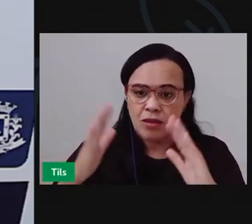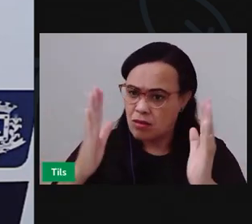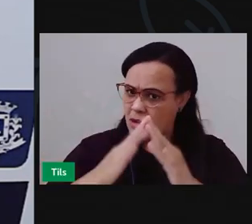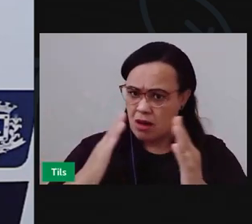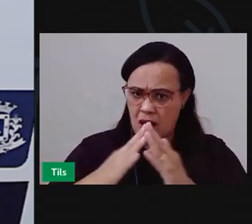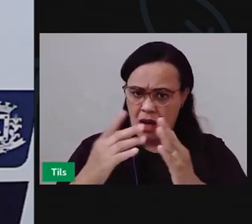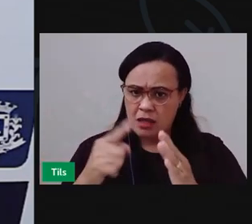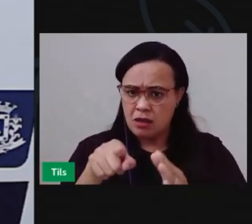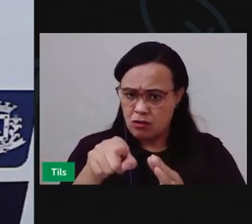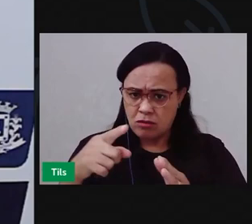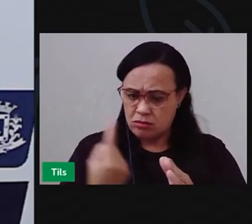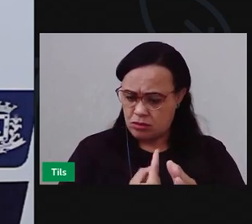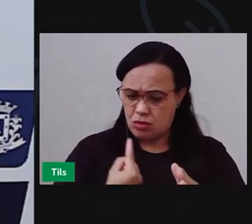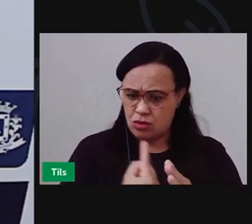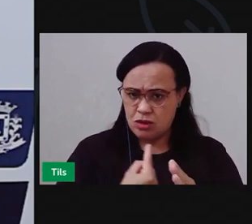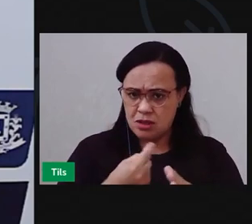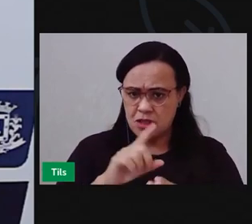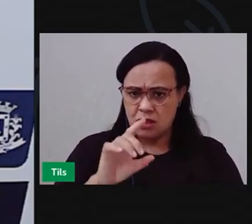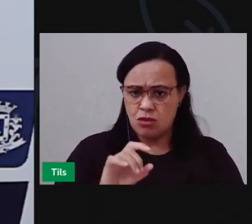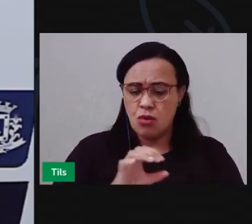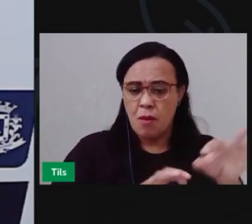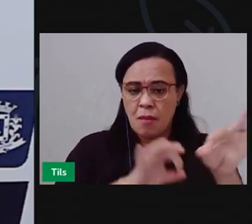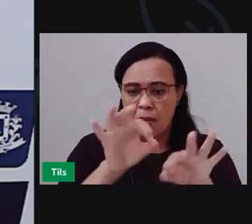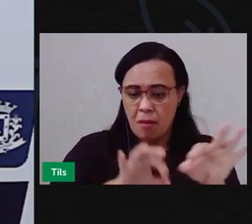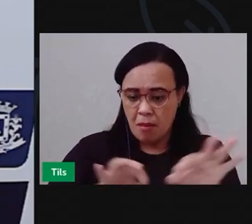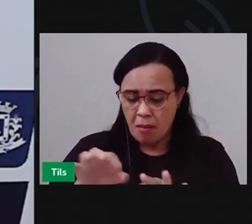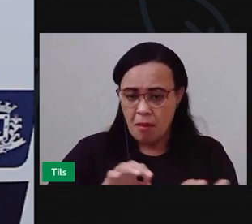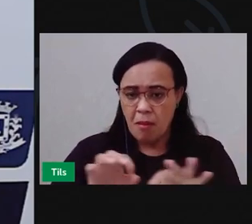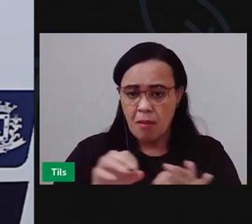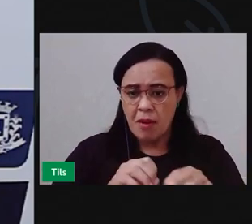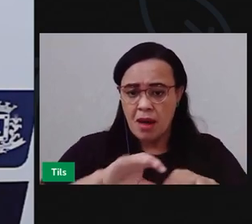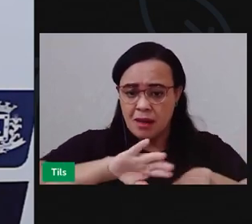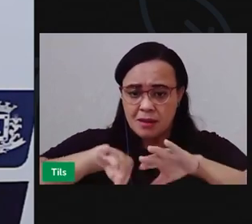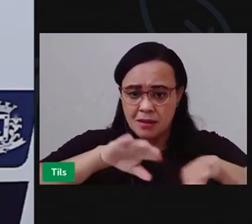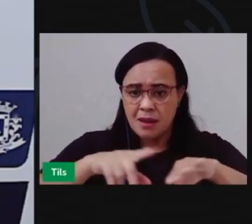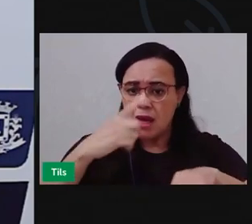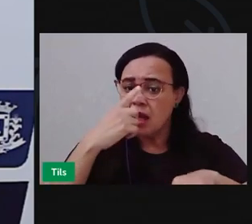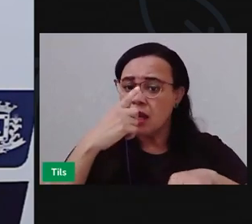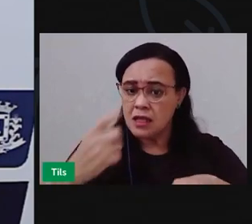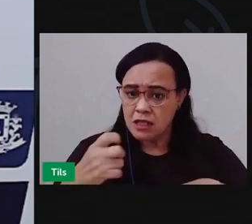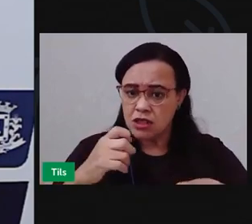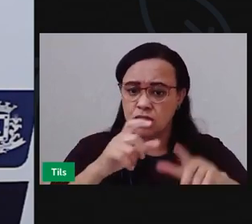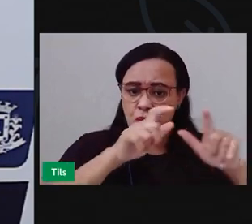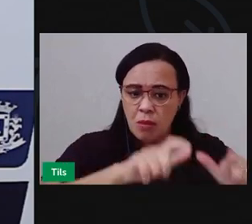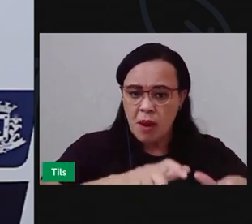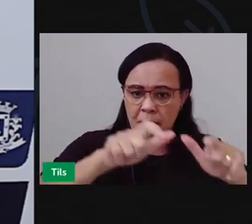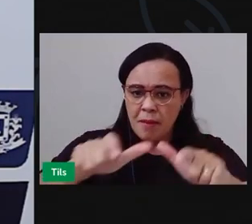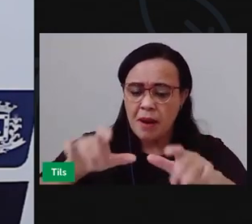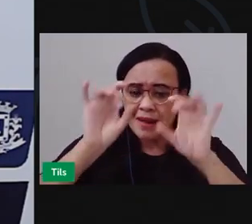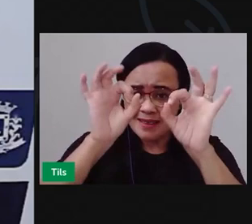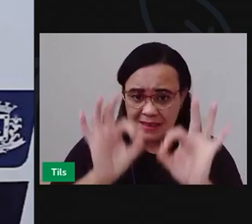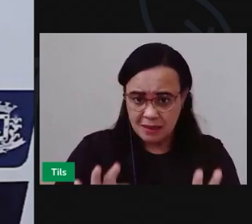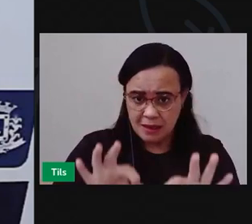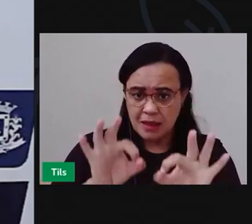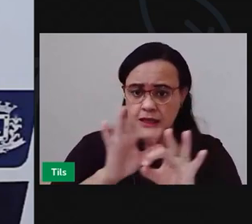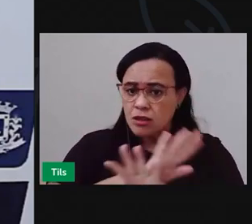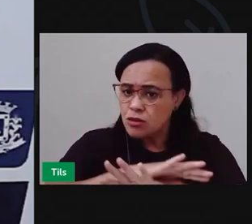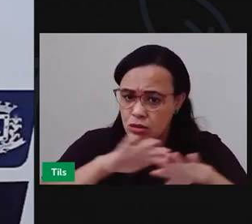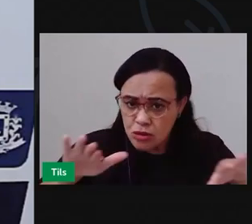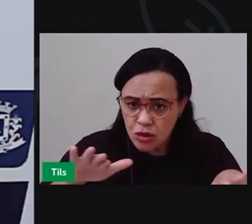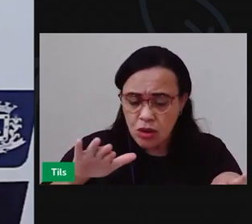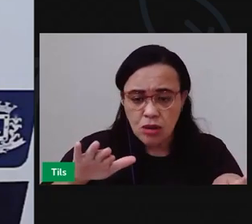feita a coleta seletiva, estiver acontecendo a separação do lixo. Se os vizinhos não fazem isso,